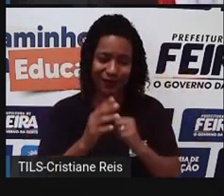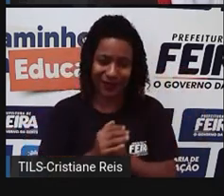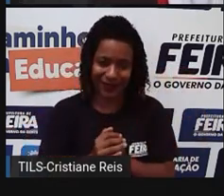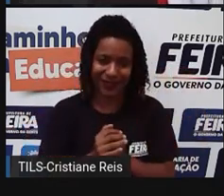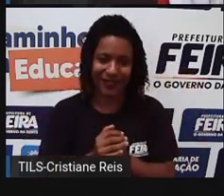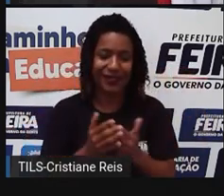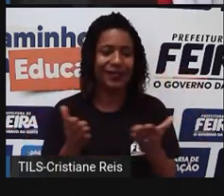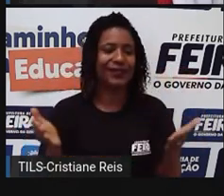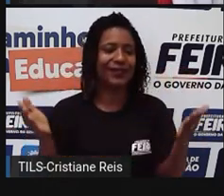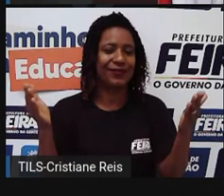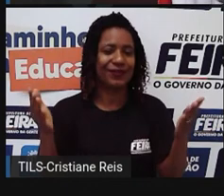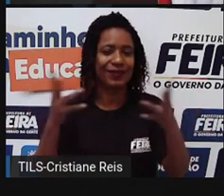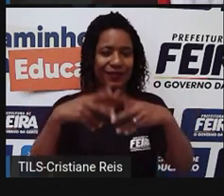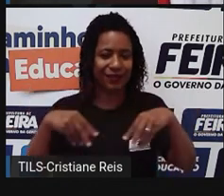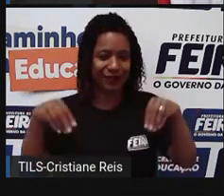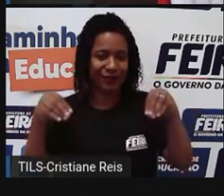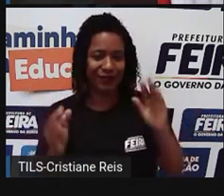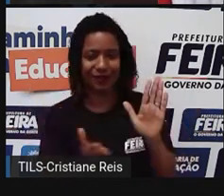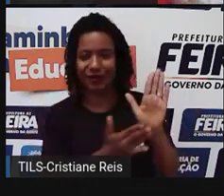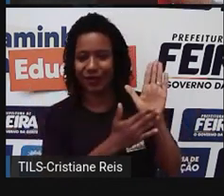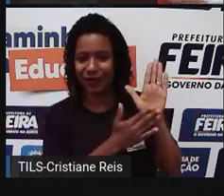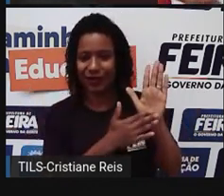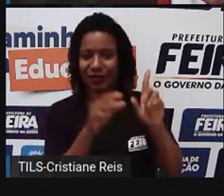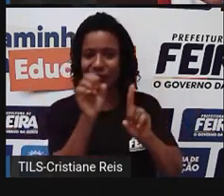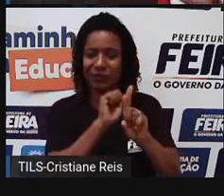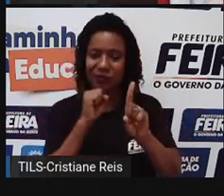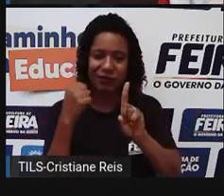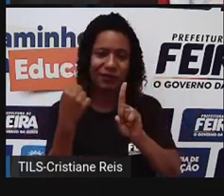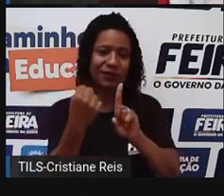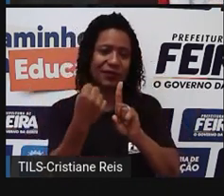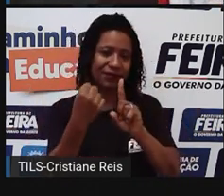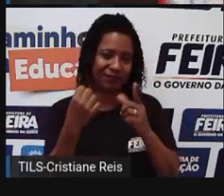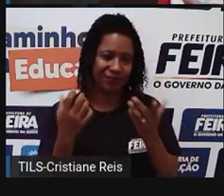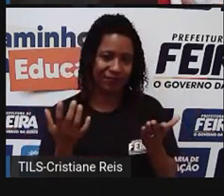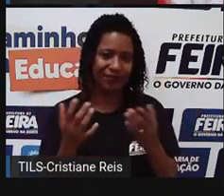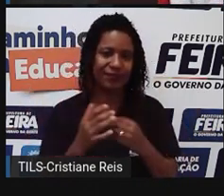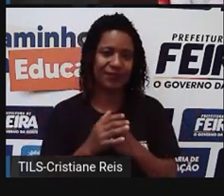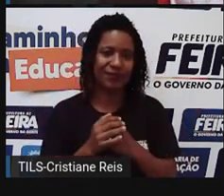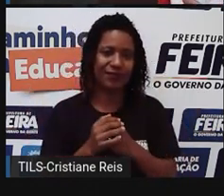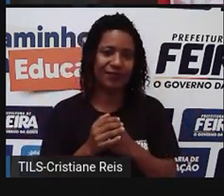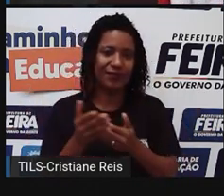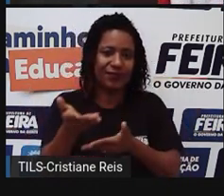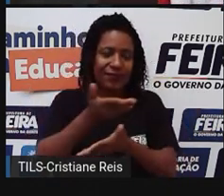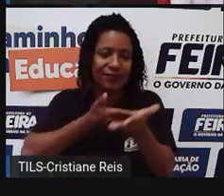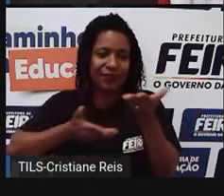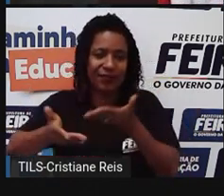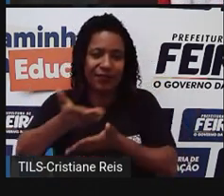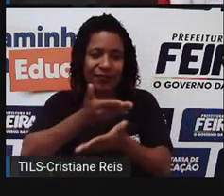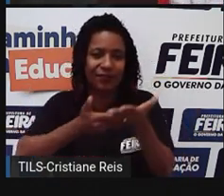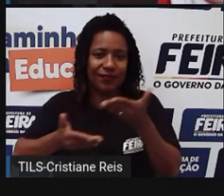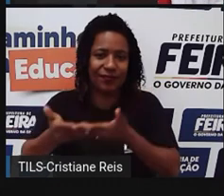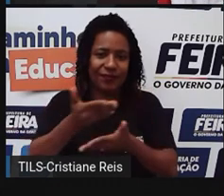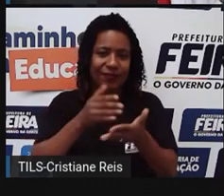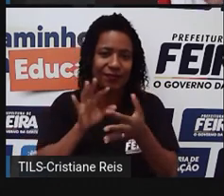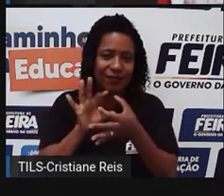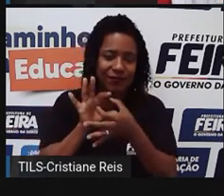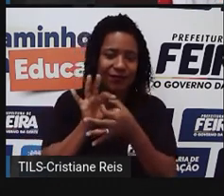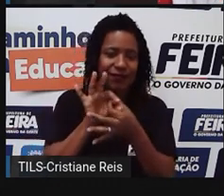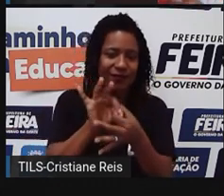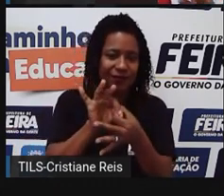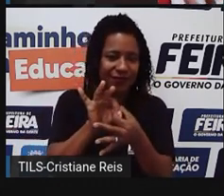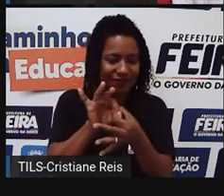atrelar, né, questões sociais. Então, é tudo, né, essas relações, elas envolvem desde